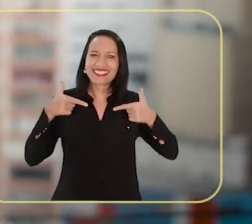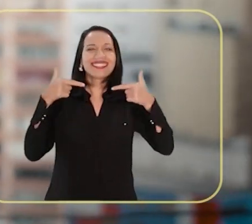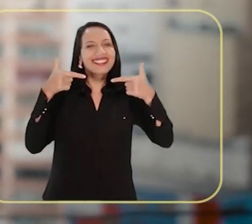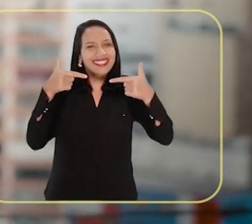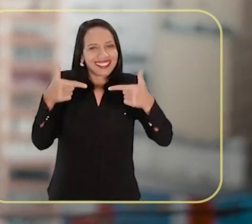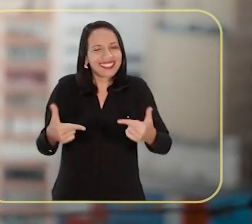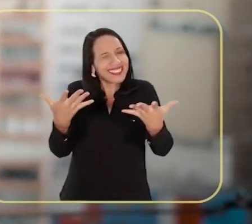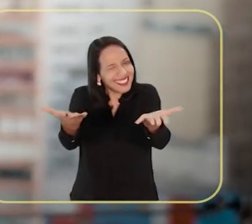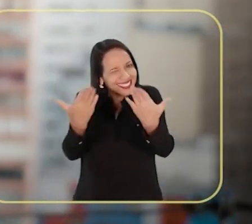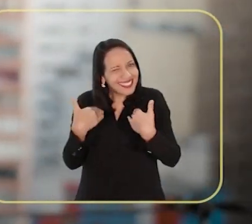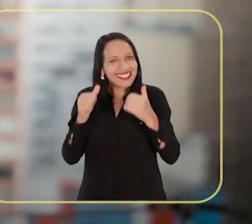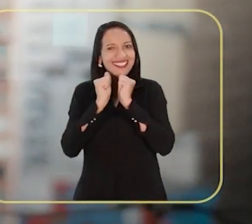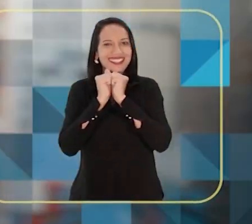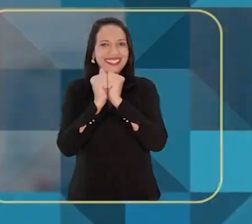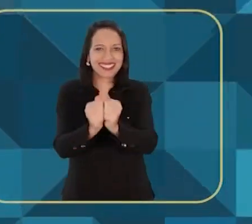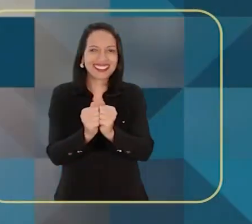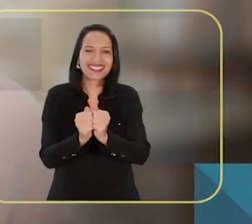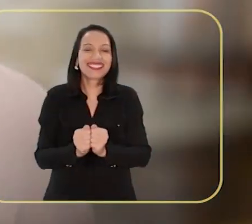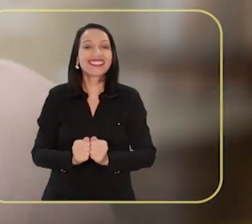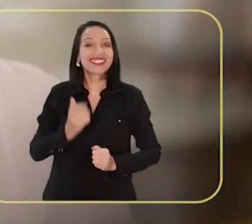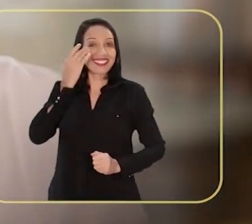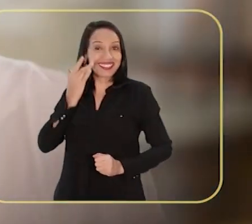muito para conversar. Vamos juntos.